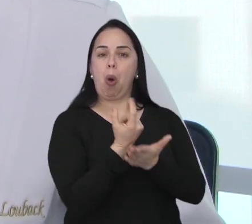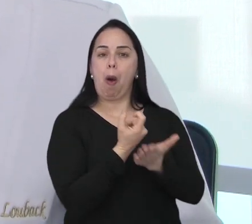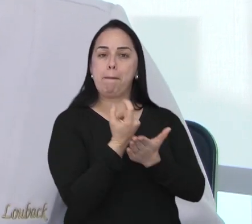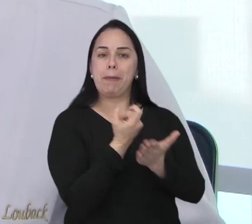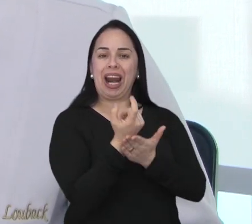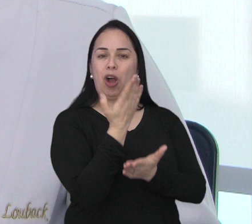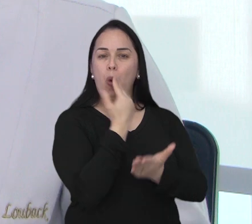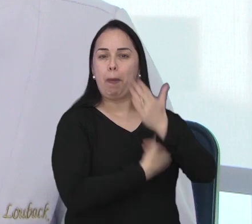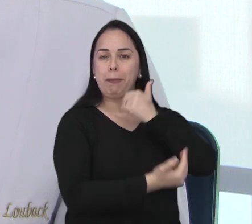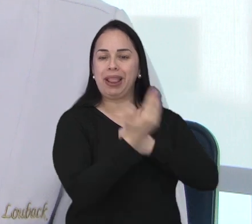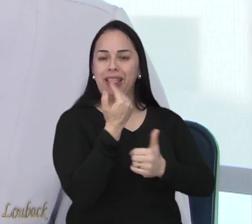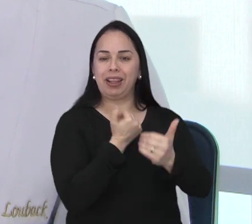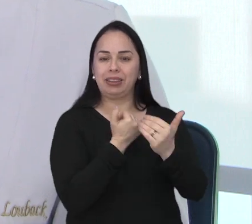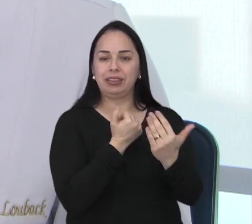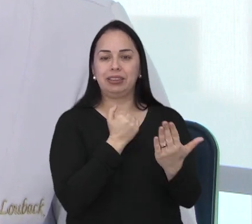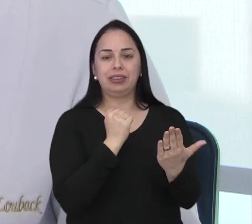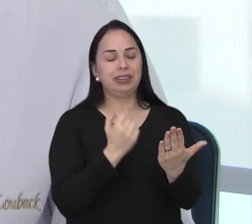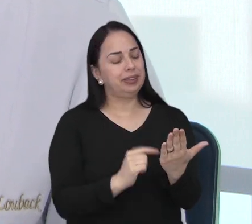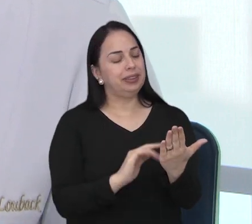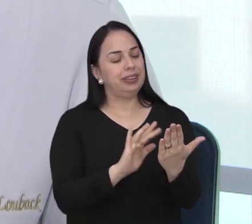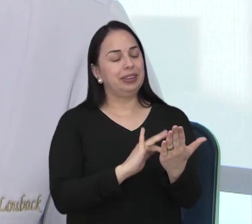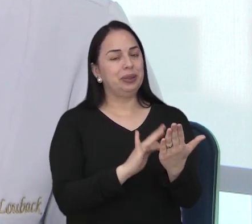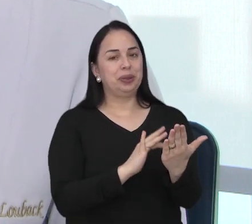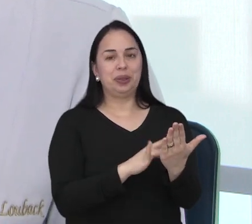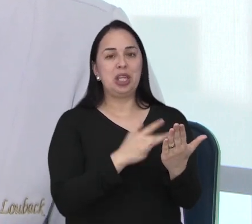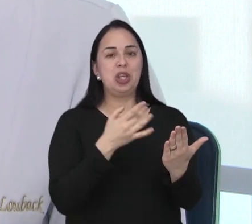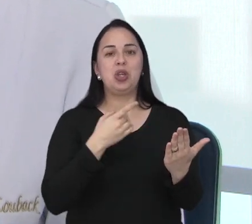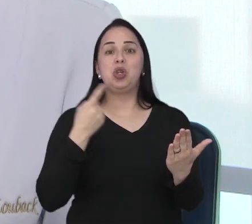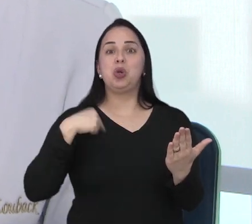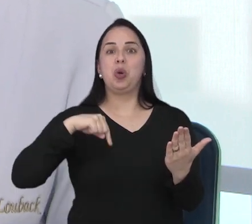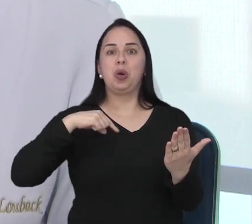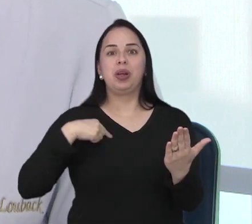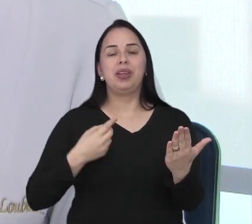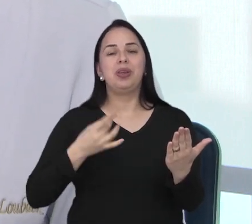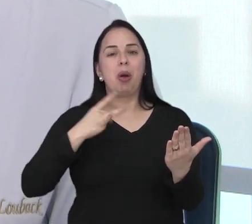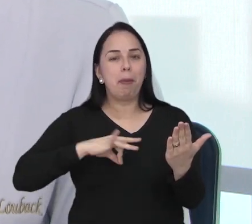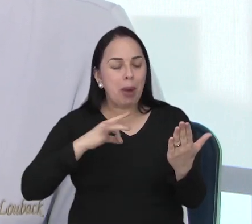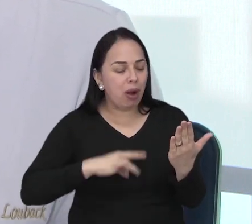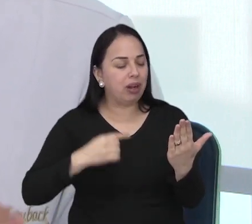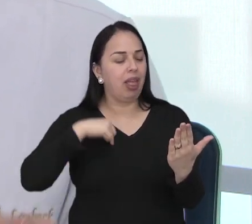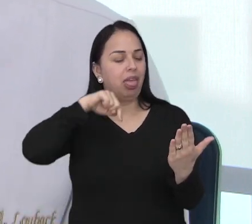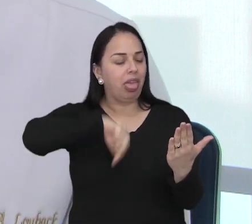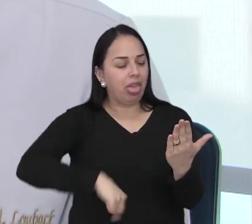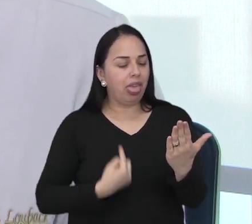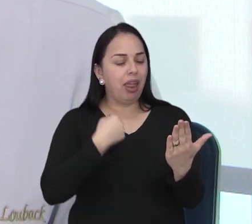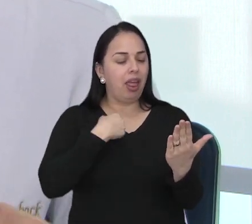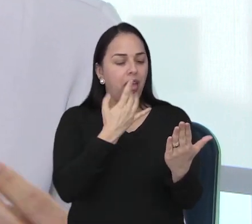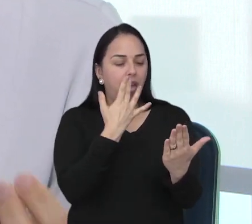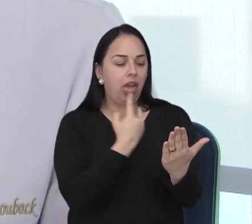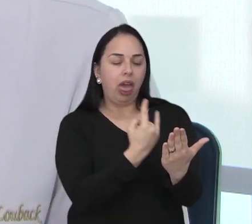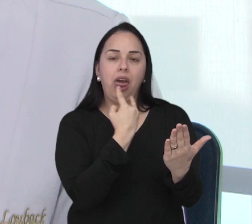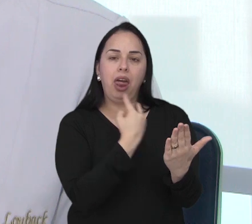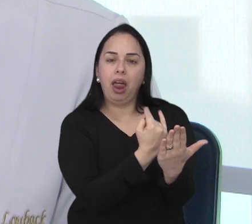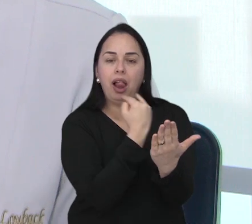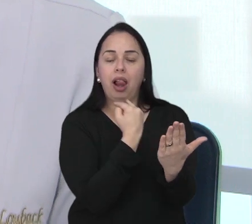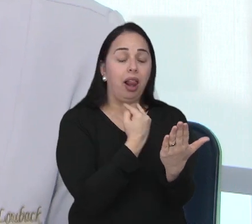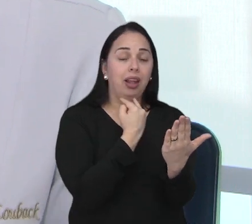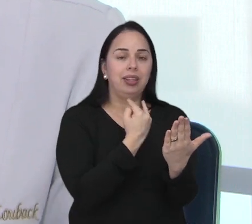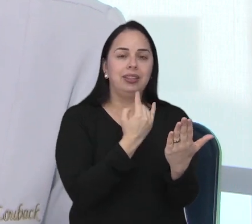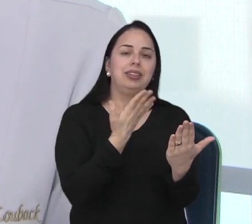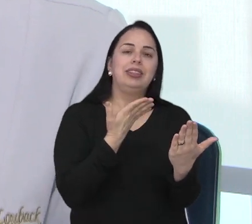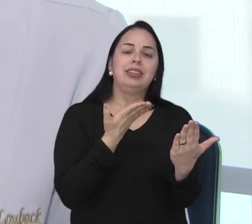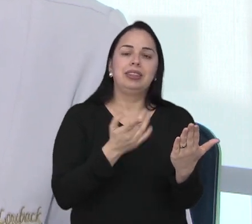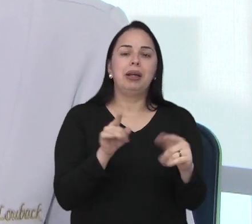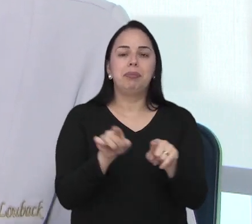acabam facilitando o nosso sistema de recompensa. Então libera muita dopamina quando a gente olha nas redes sociais,